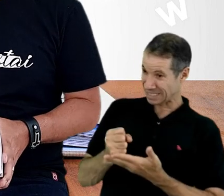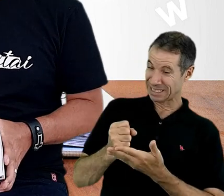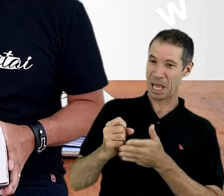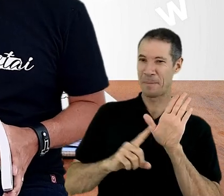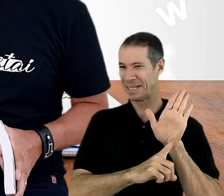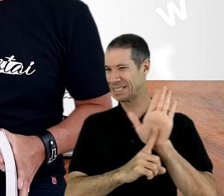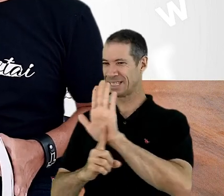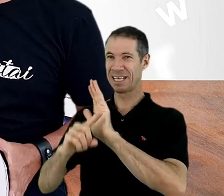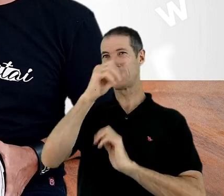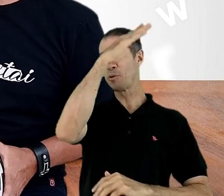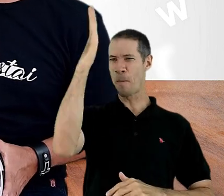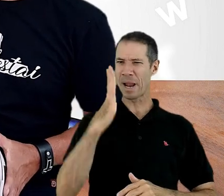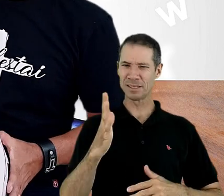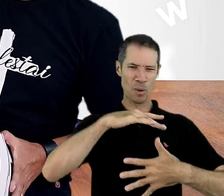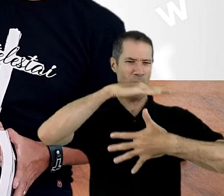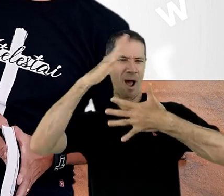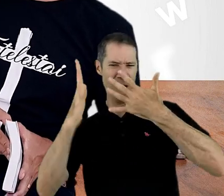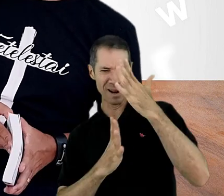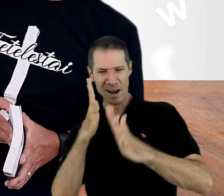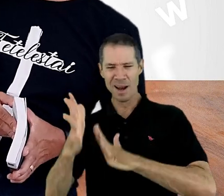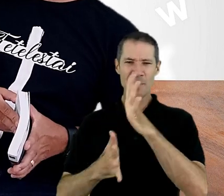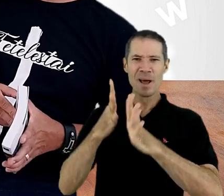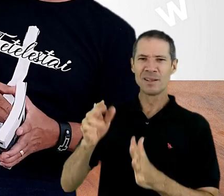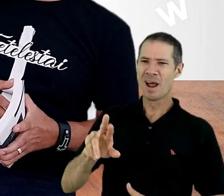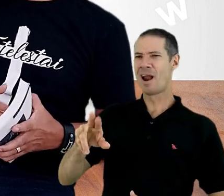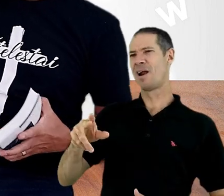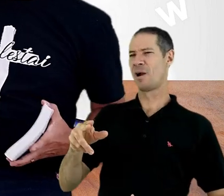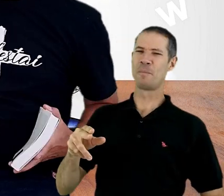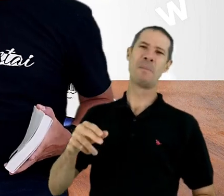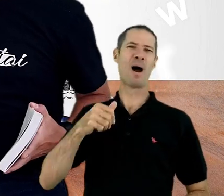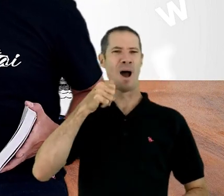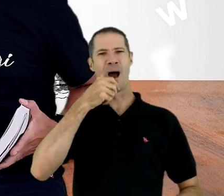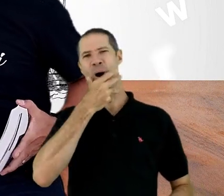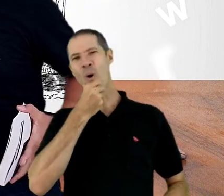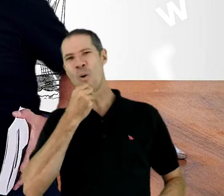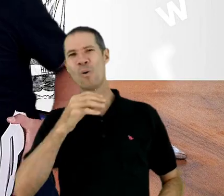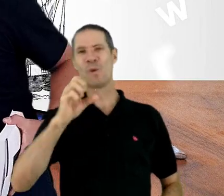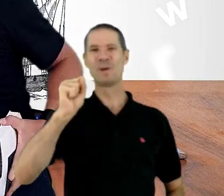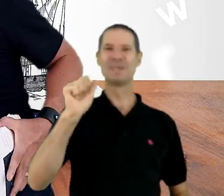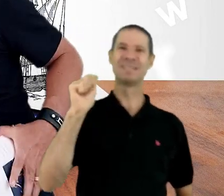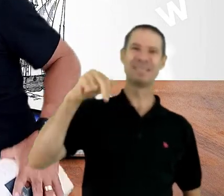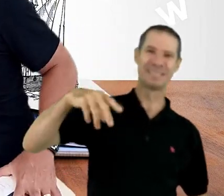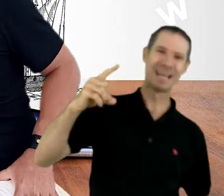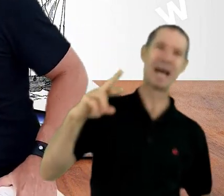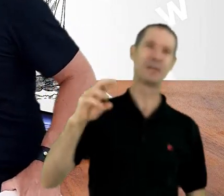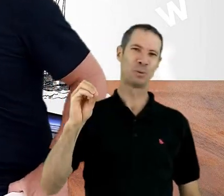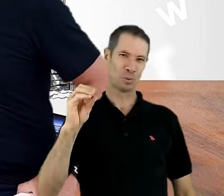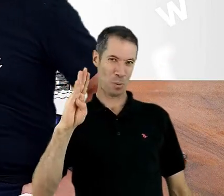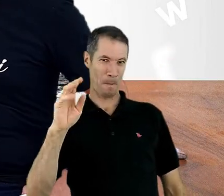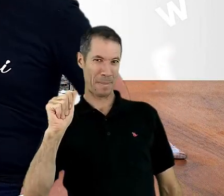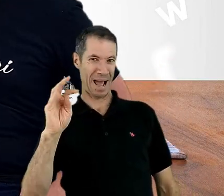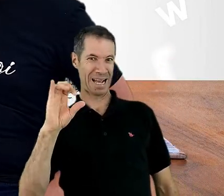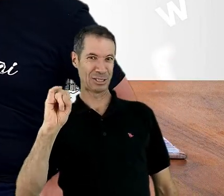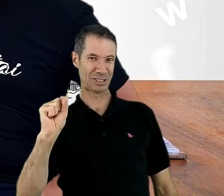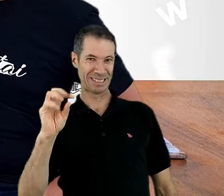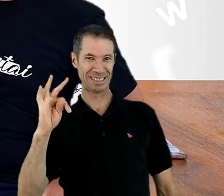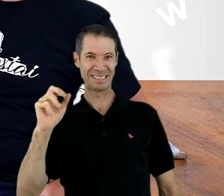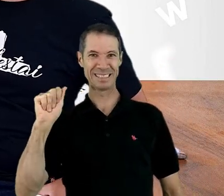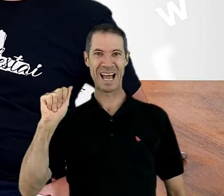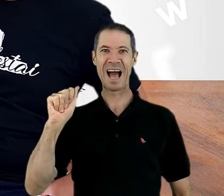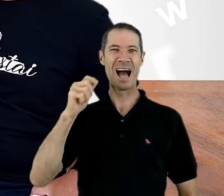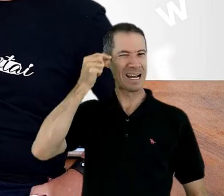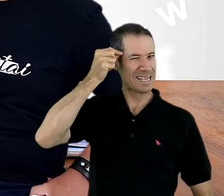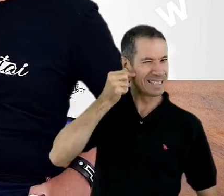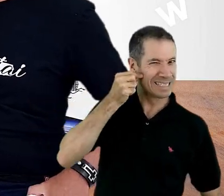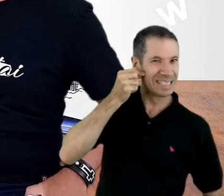do Brasil, nosso irmão, Sandro Batista. Vem que fica aqui um pouquinho comigo, meu irmão. Irmão Sandro, fala um pouquinho